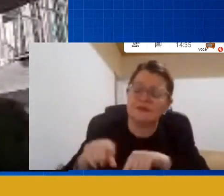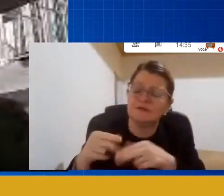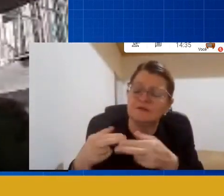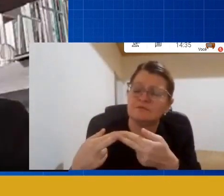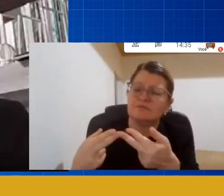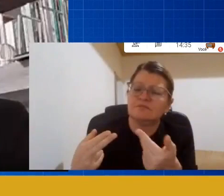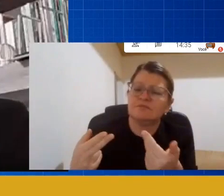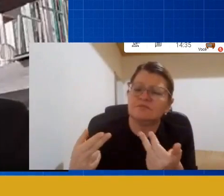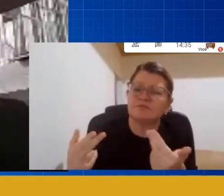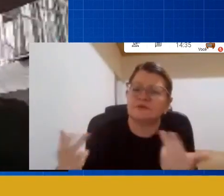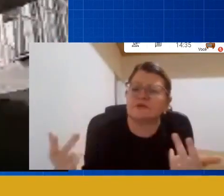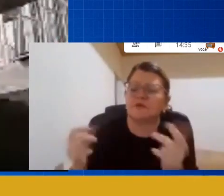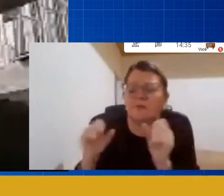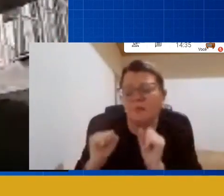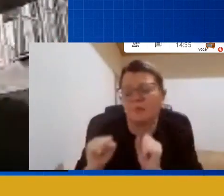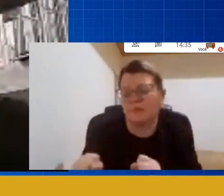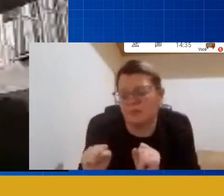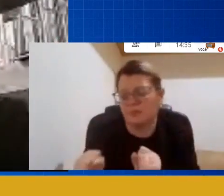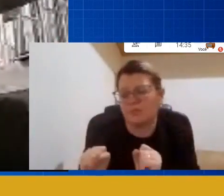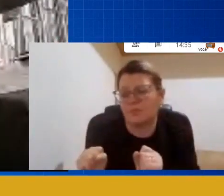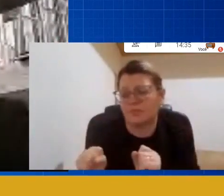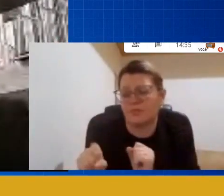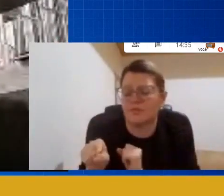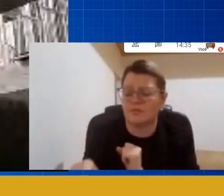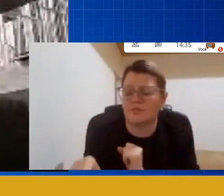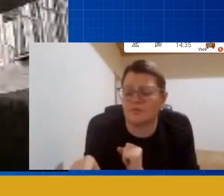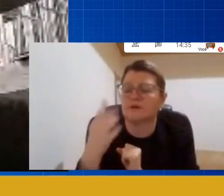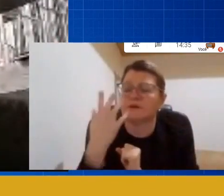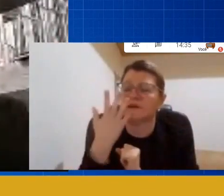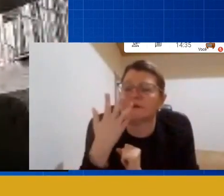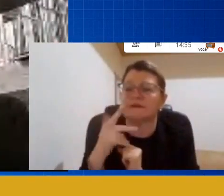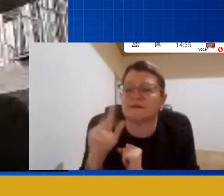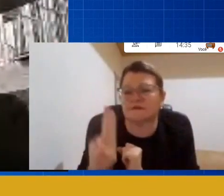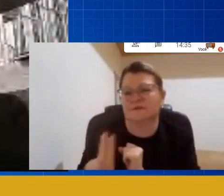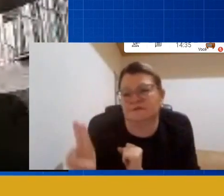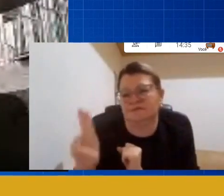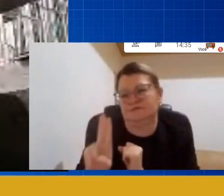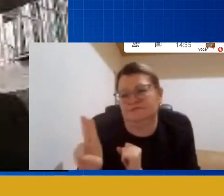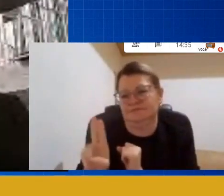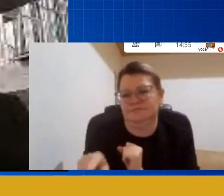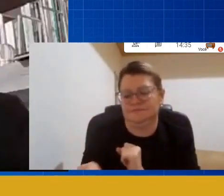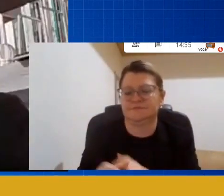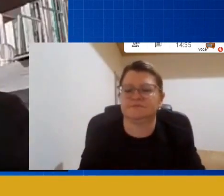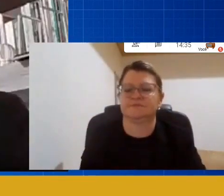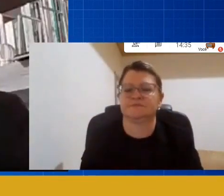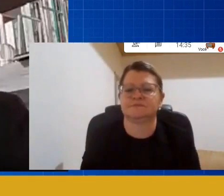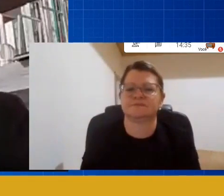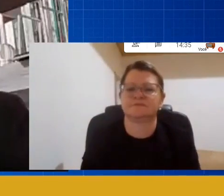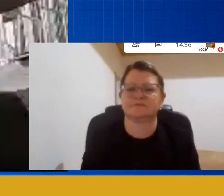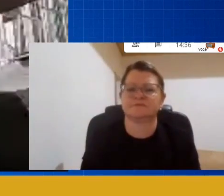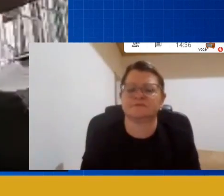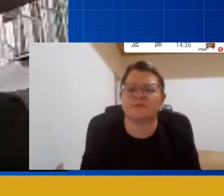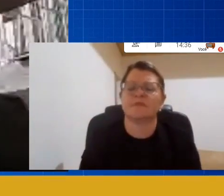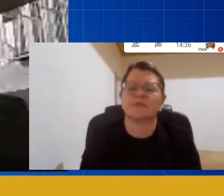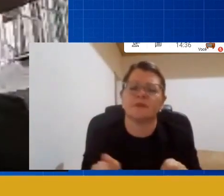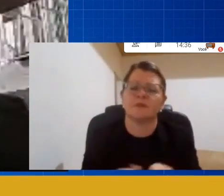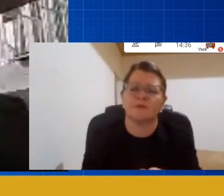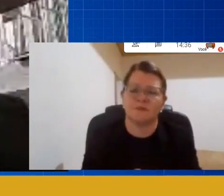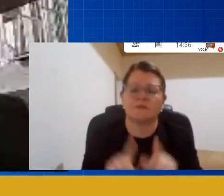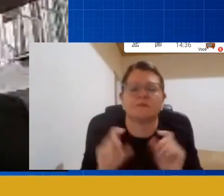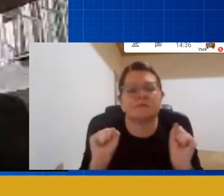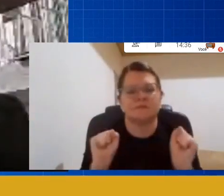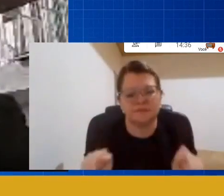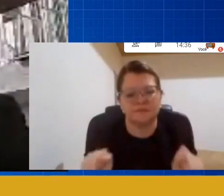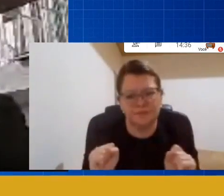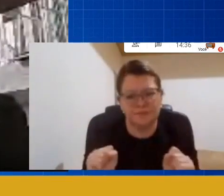gente pode colocar no âmbito então desse brincar heurístico então a gente pode a partir